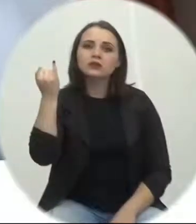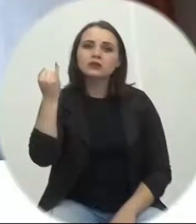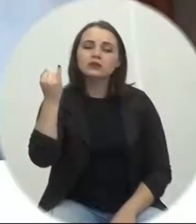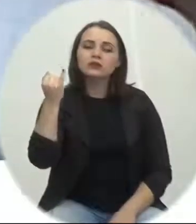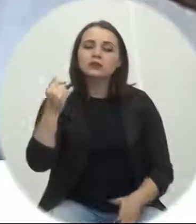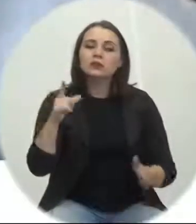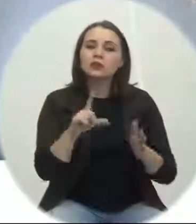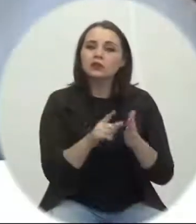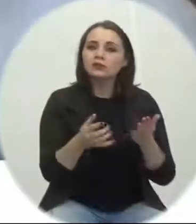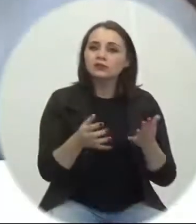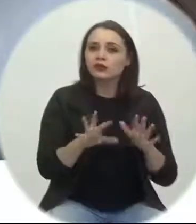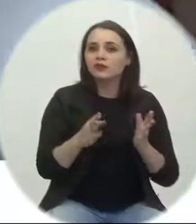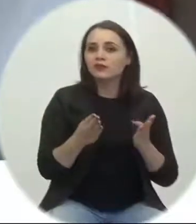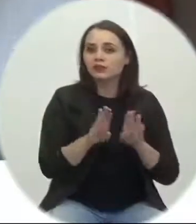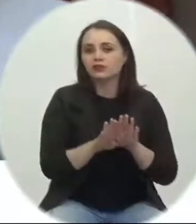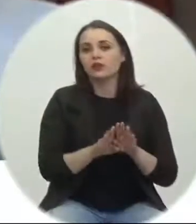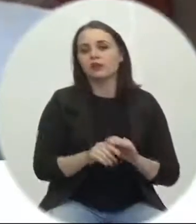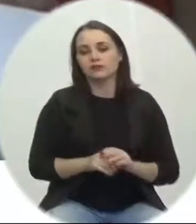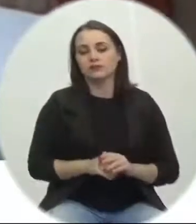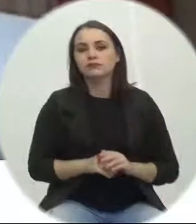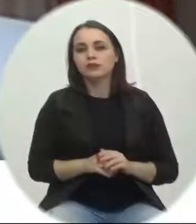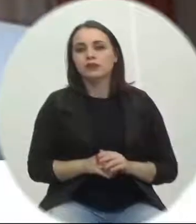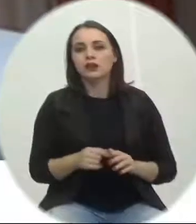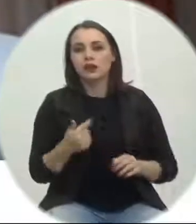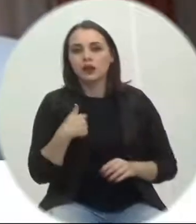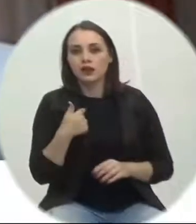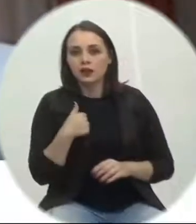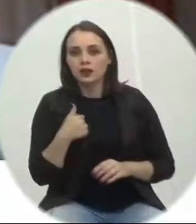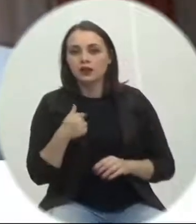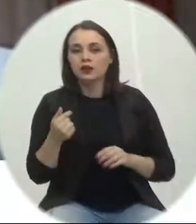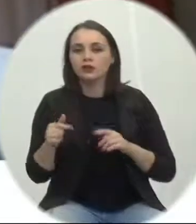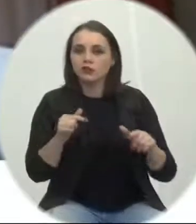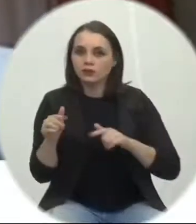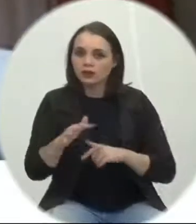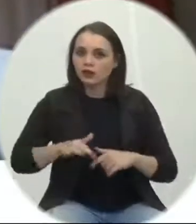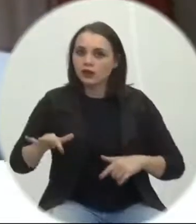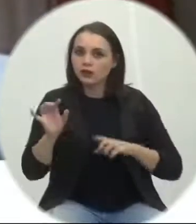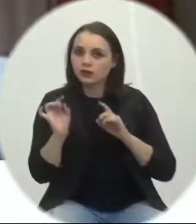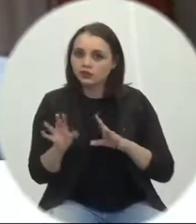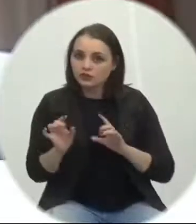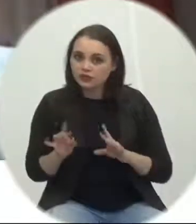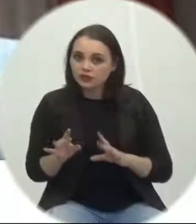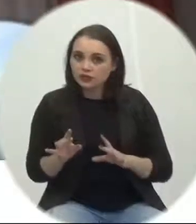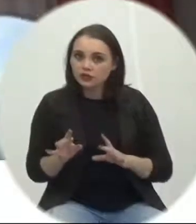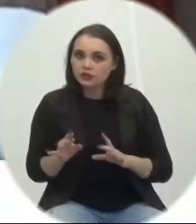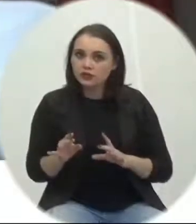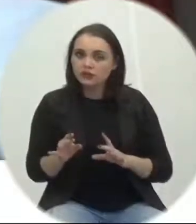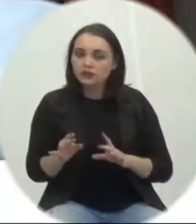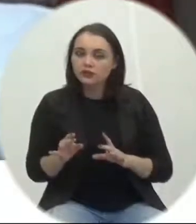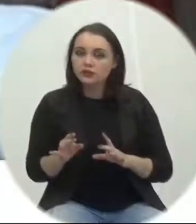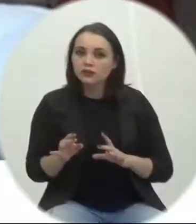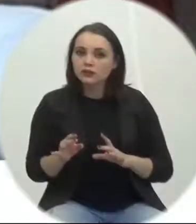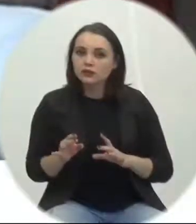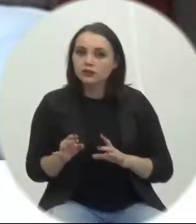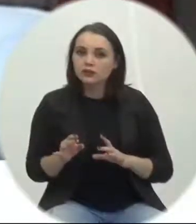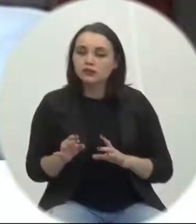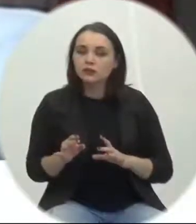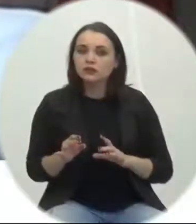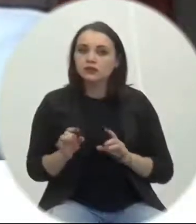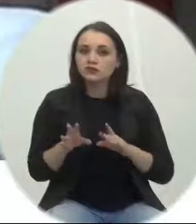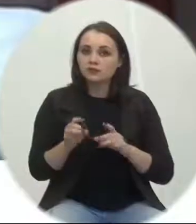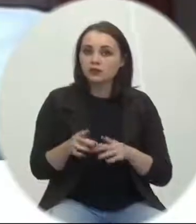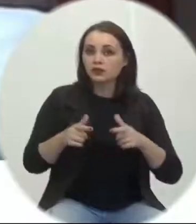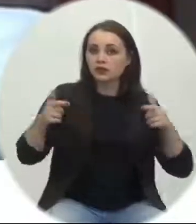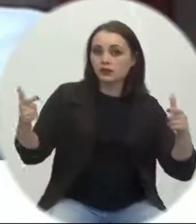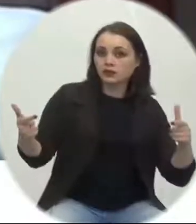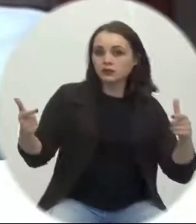comércio. com Sendo comerciante, comerciante de grande porte e também de